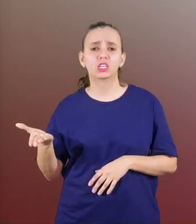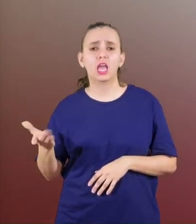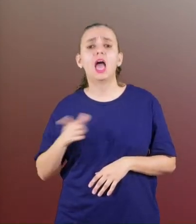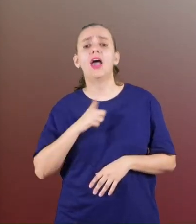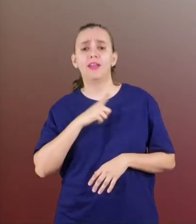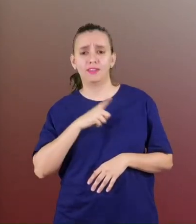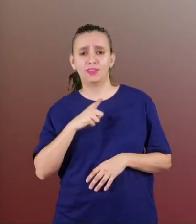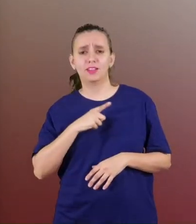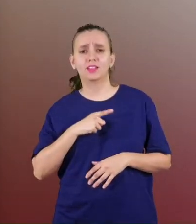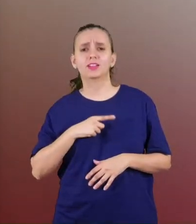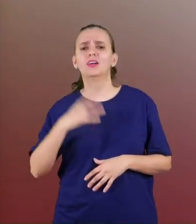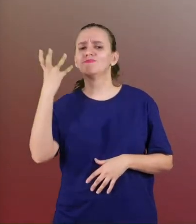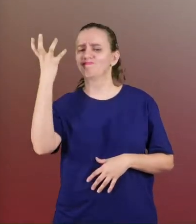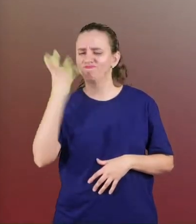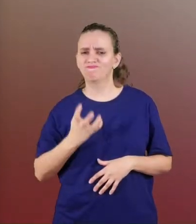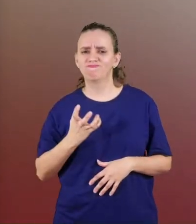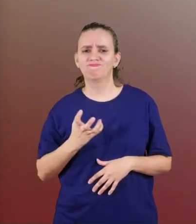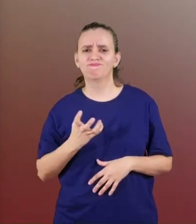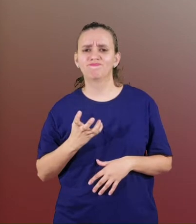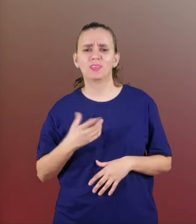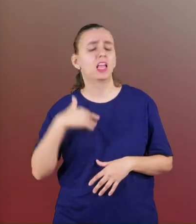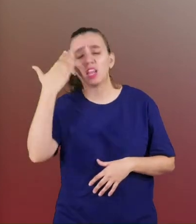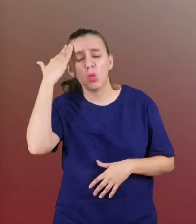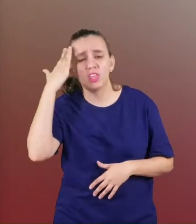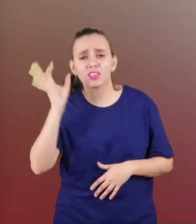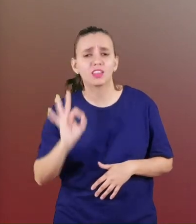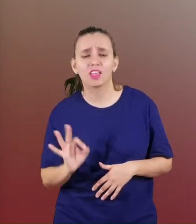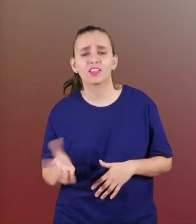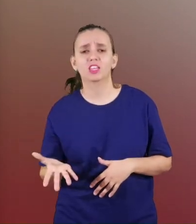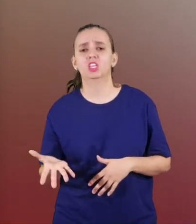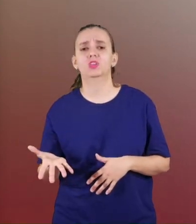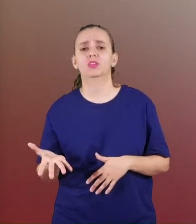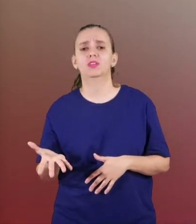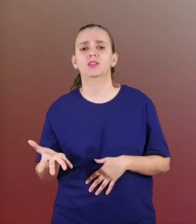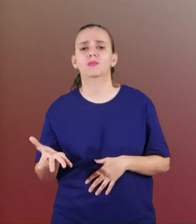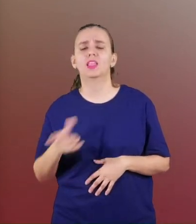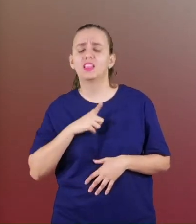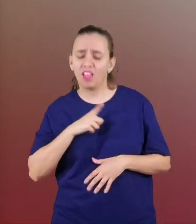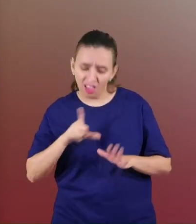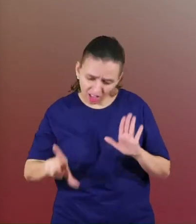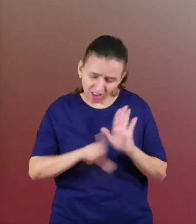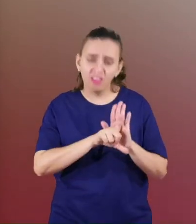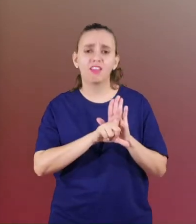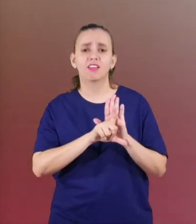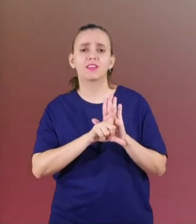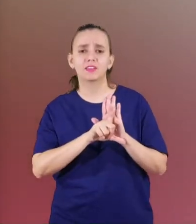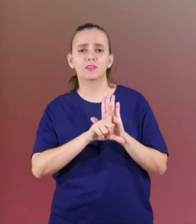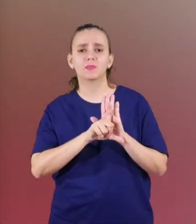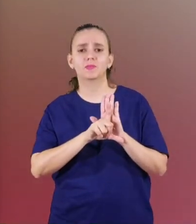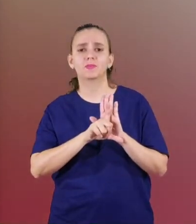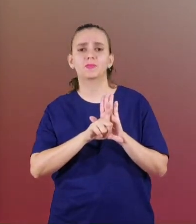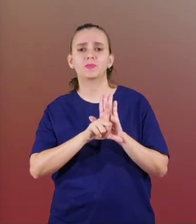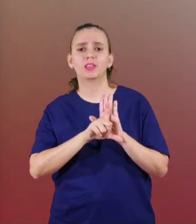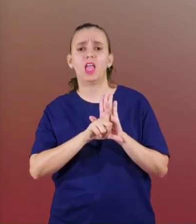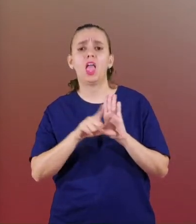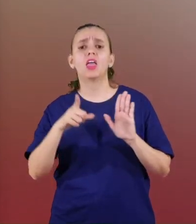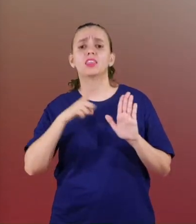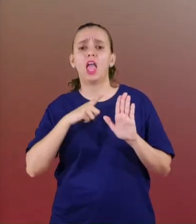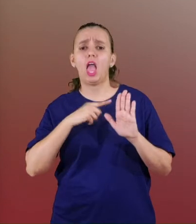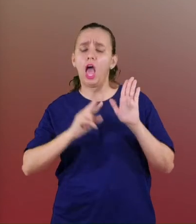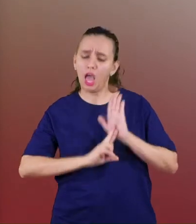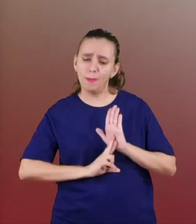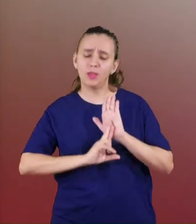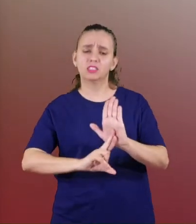que ainda é selvagem, que não entende das leis e que tem que